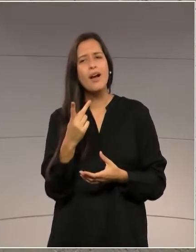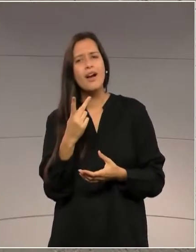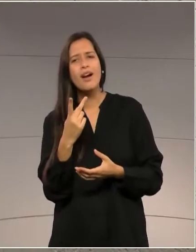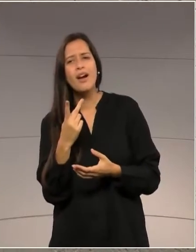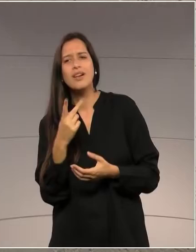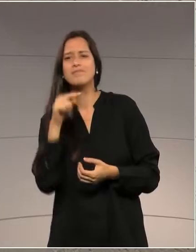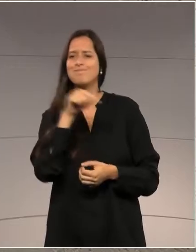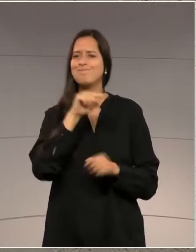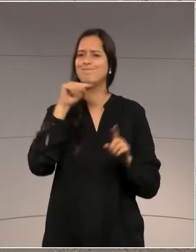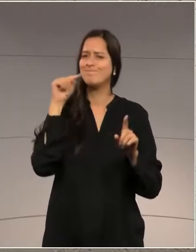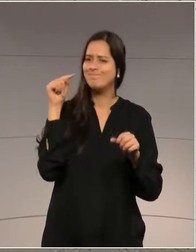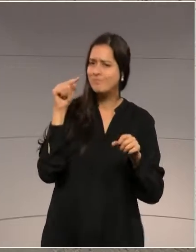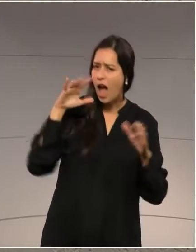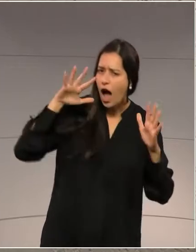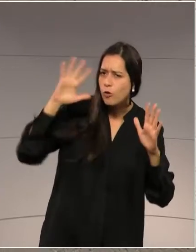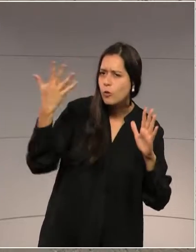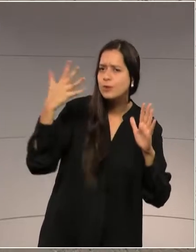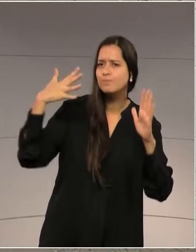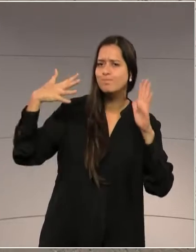SUS, o SUS tem essa obrigação.